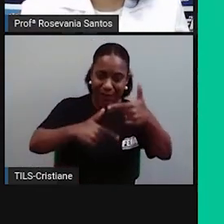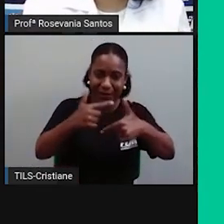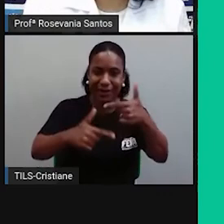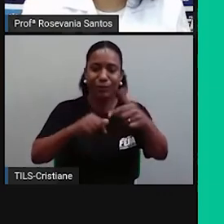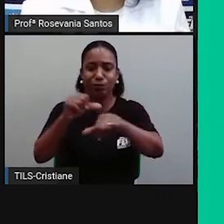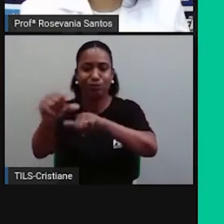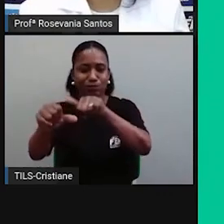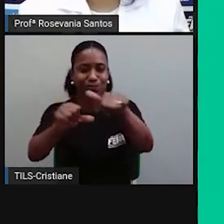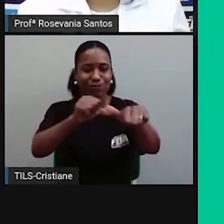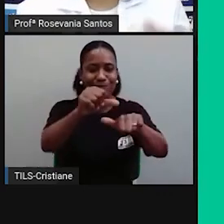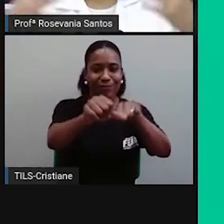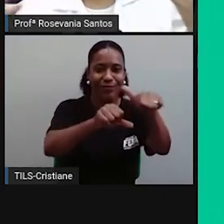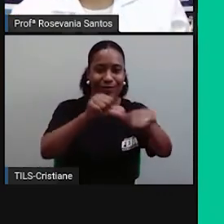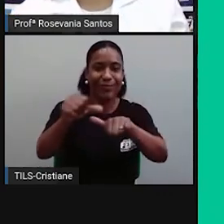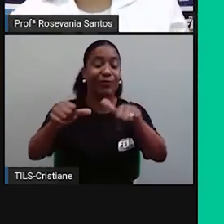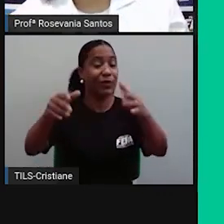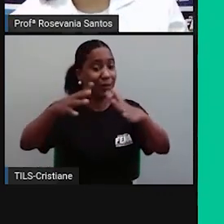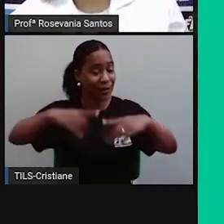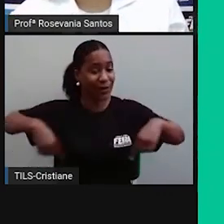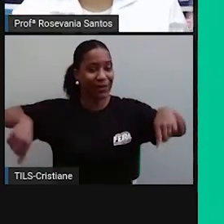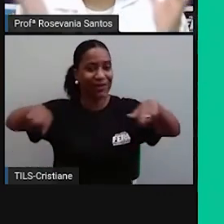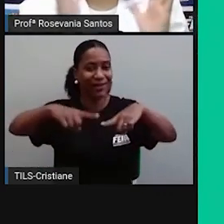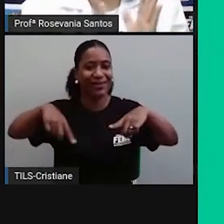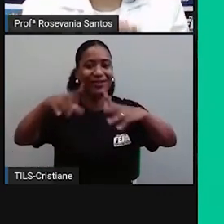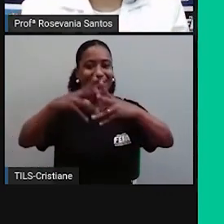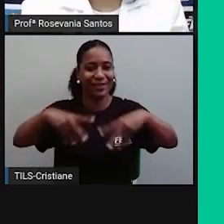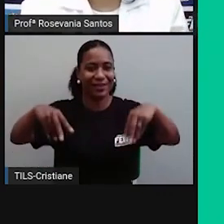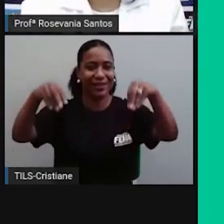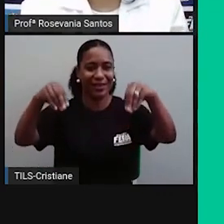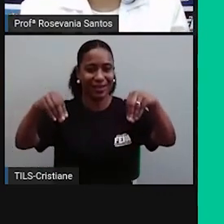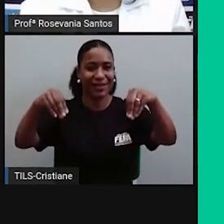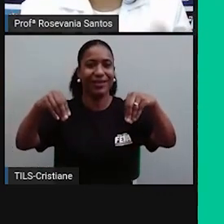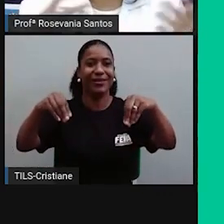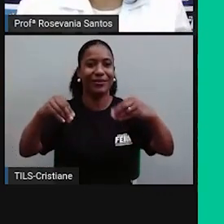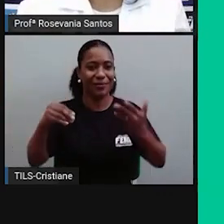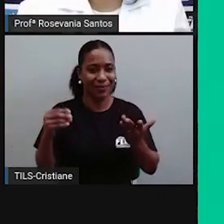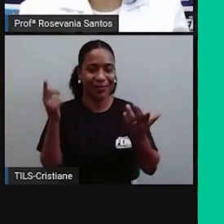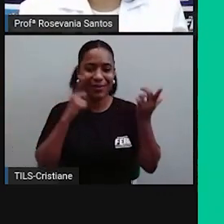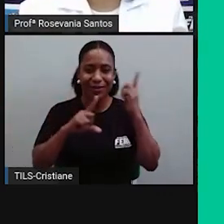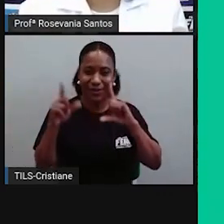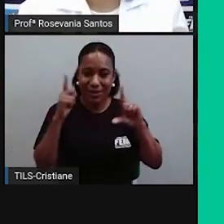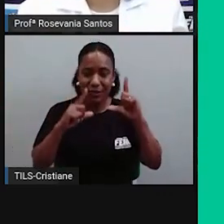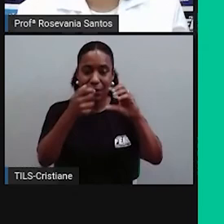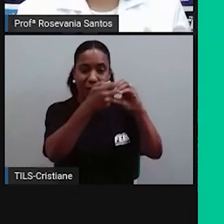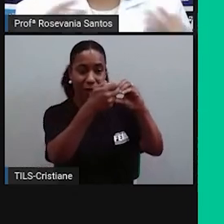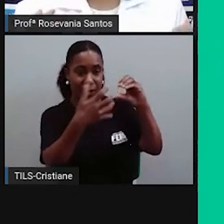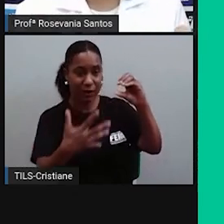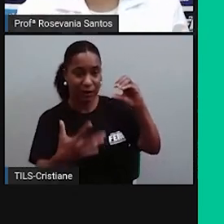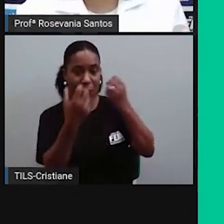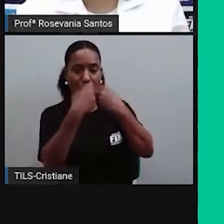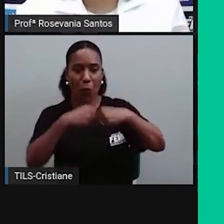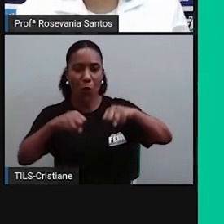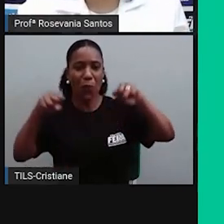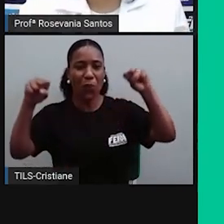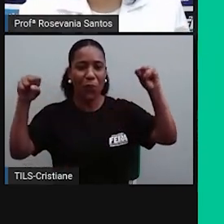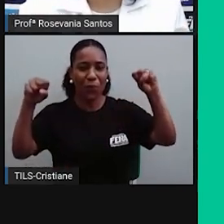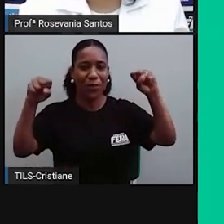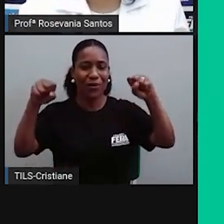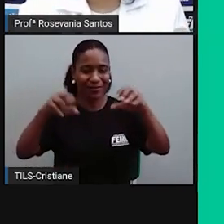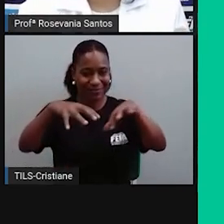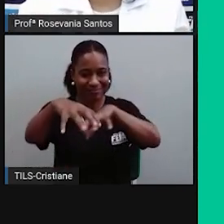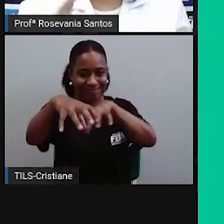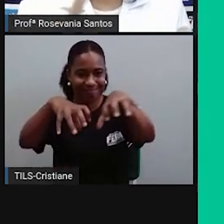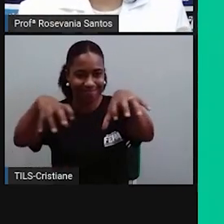mudando aqui no nosso território. Também fomos adquirindo novas características. E nesse processo,